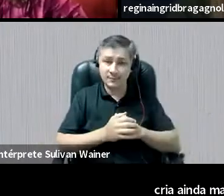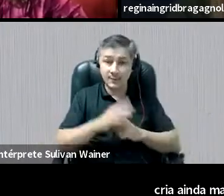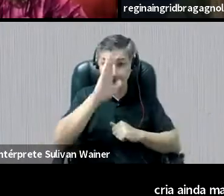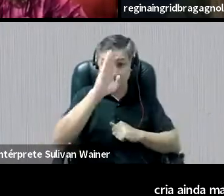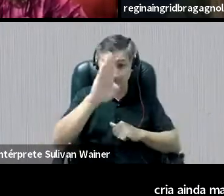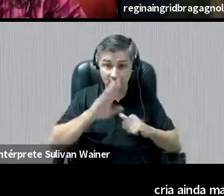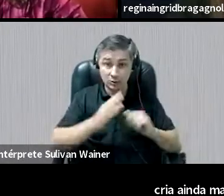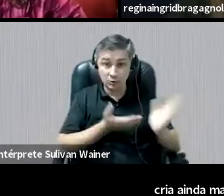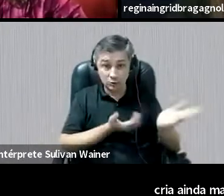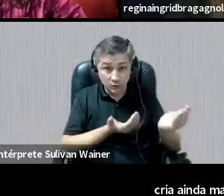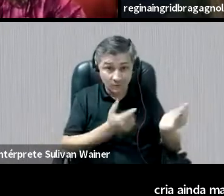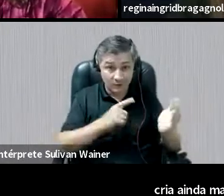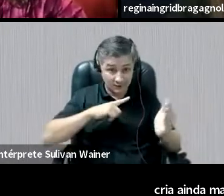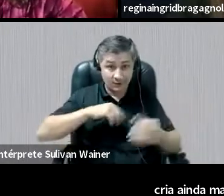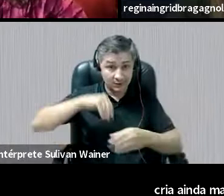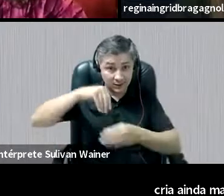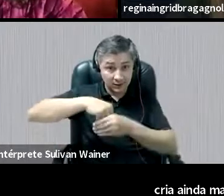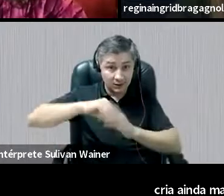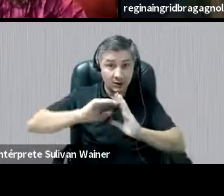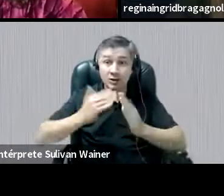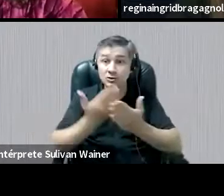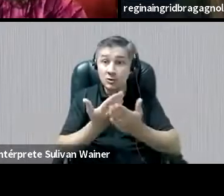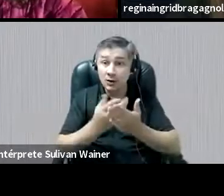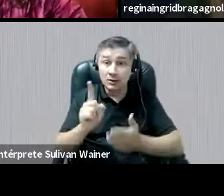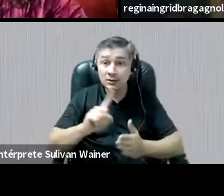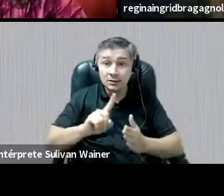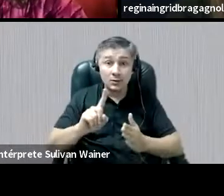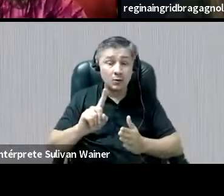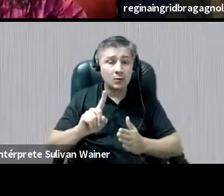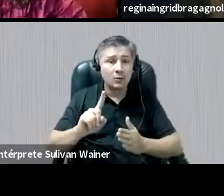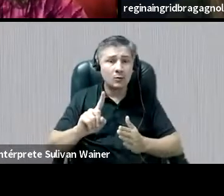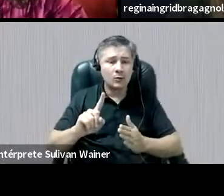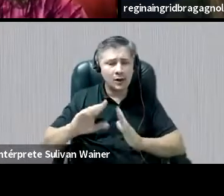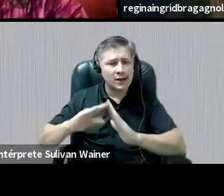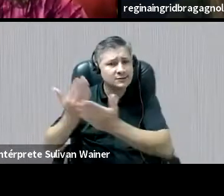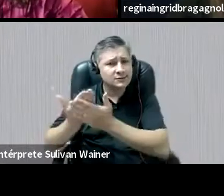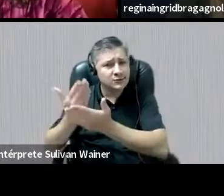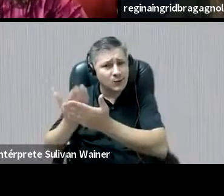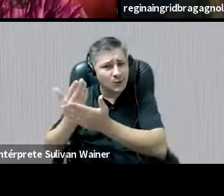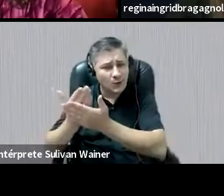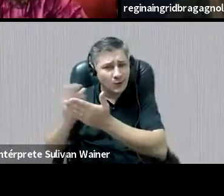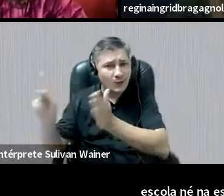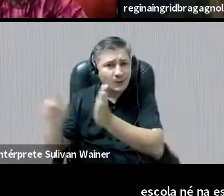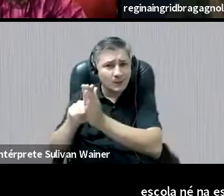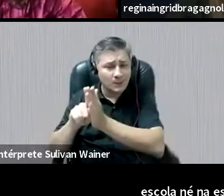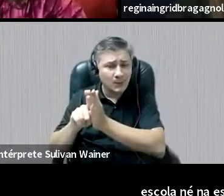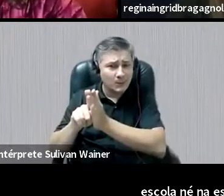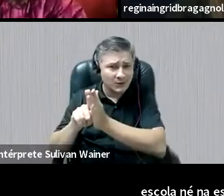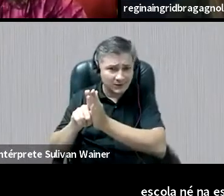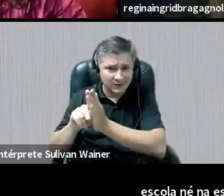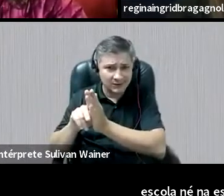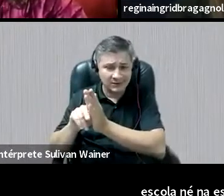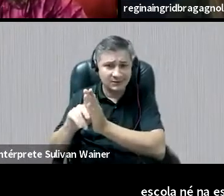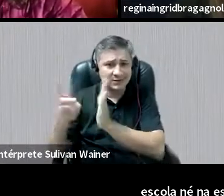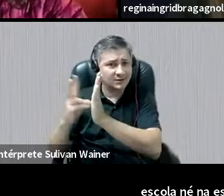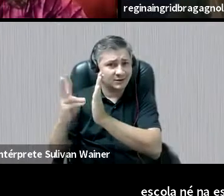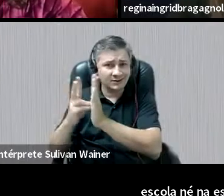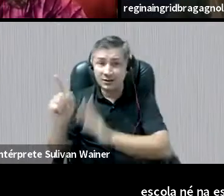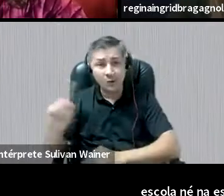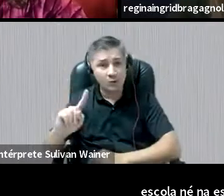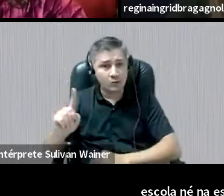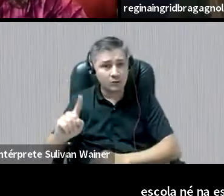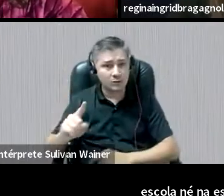na escola, né, na escola que não é a escola, da aldeia que não dá, na outra escola, porque a outra escola, eles